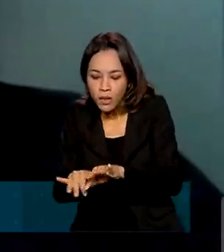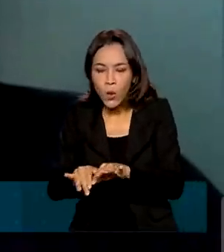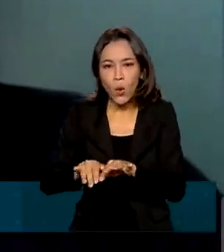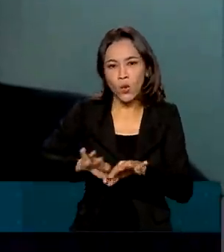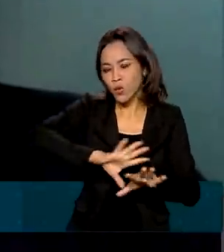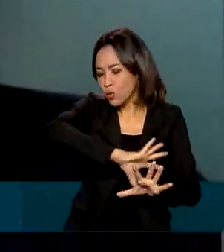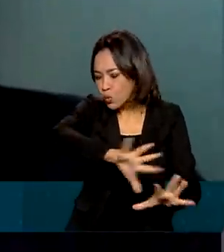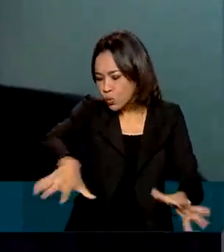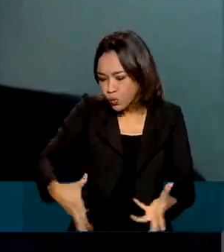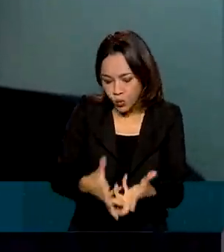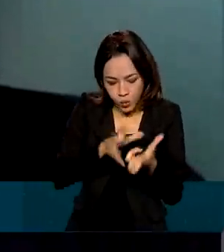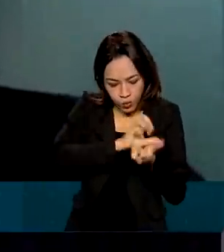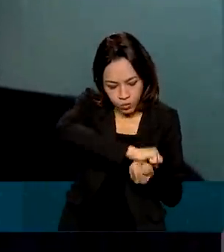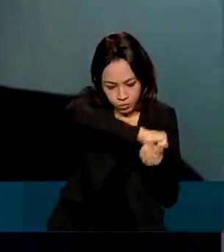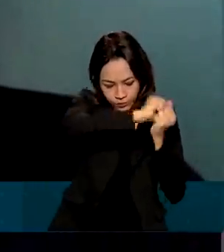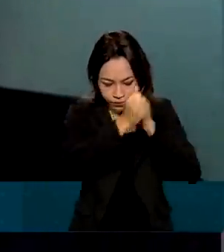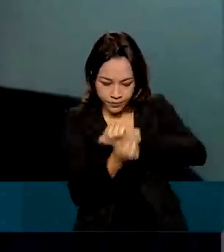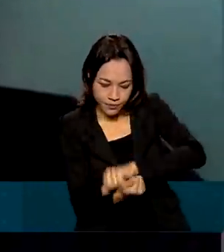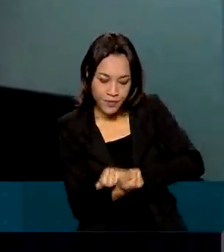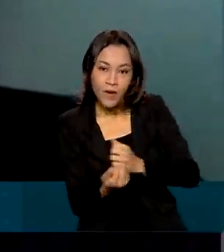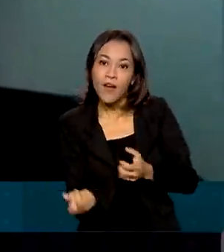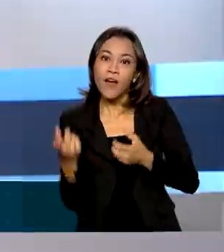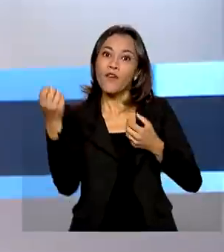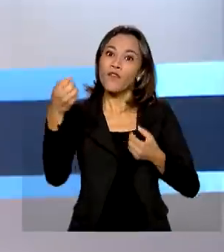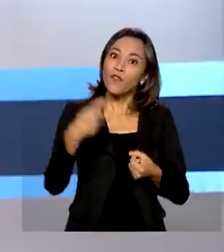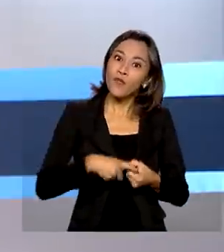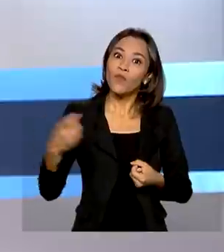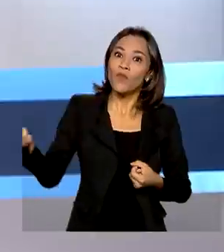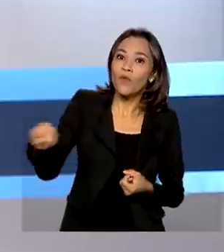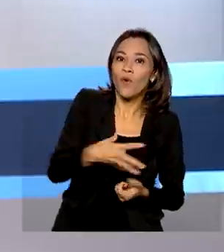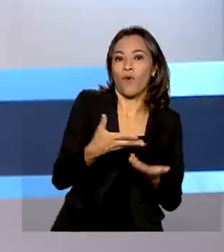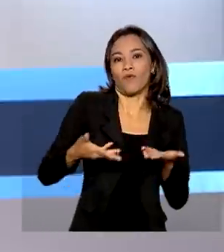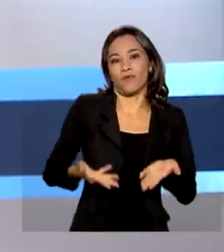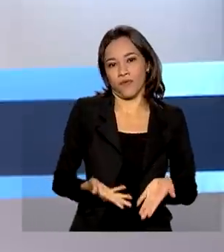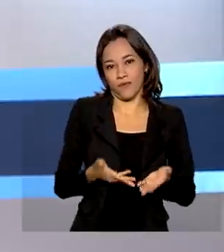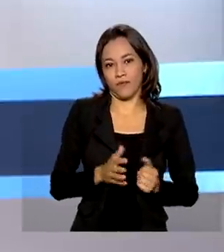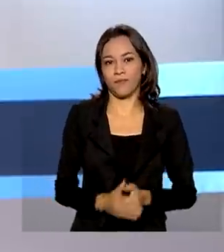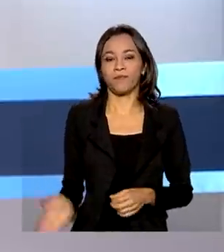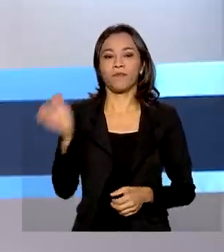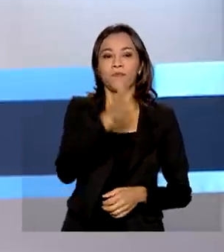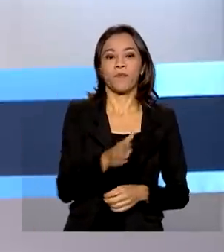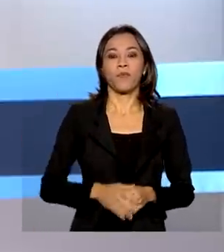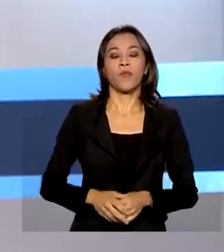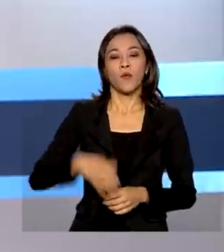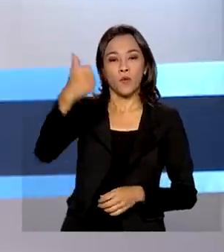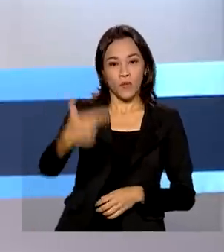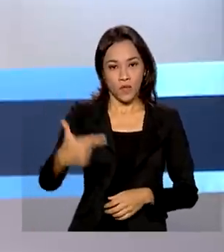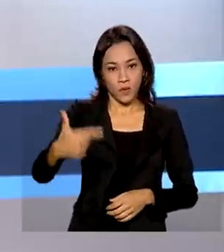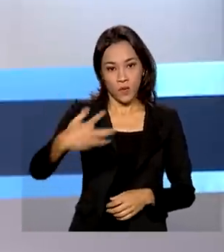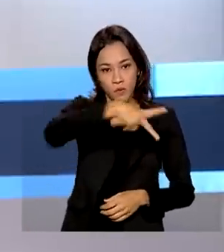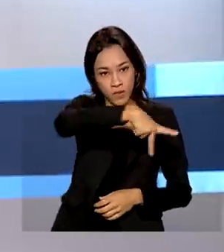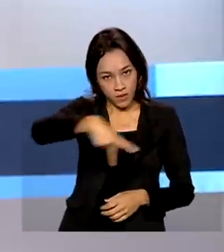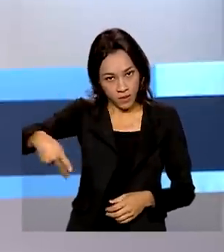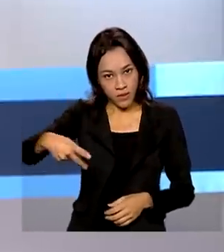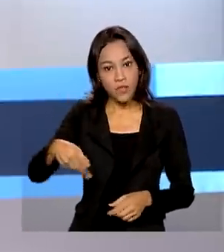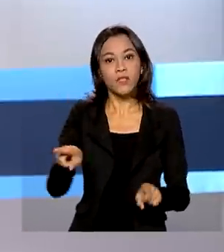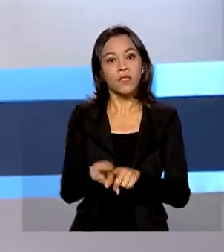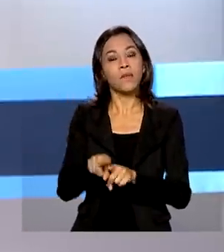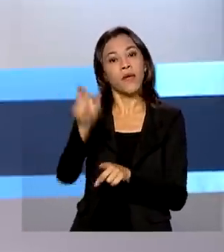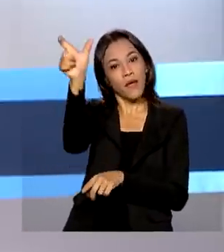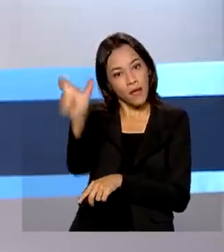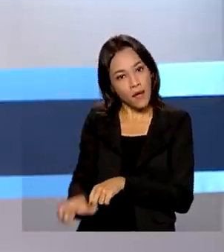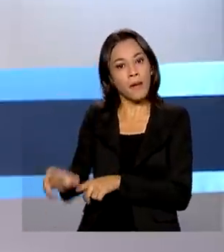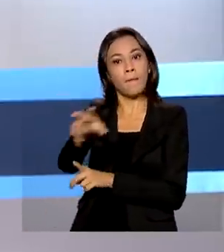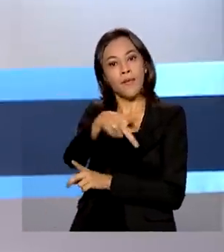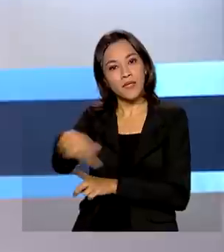reciclado, eles voltam como novos cabos. O vice-presidente da República e presidente do Conselho Nacional da